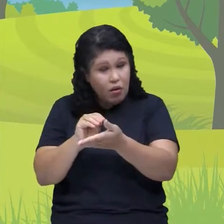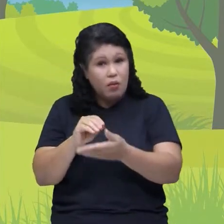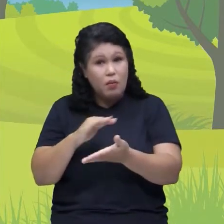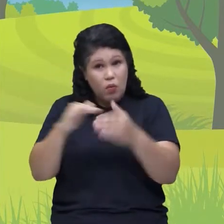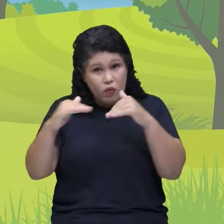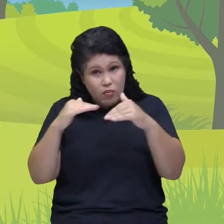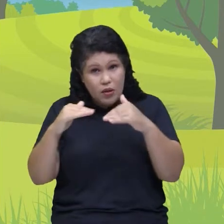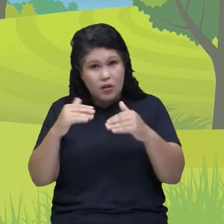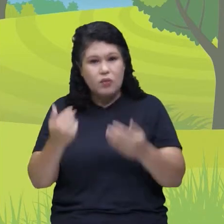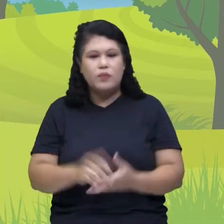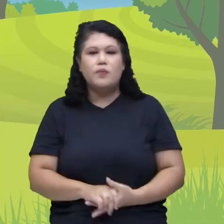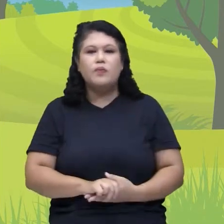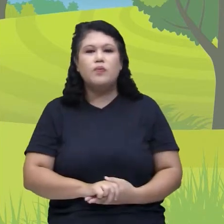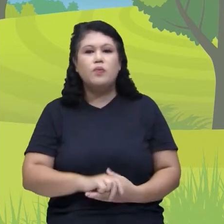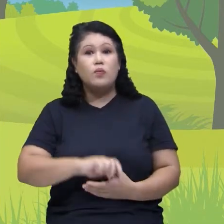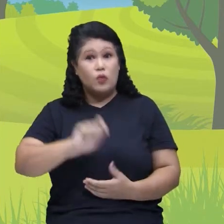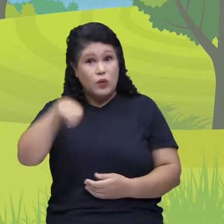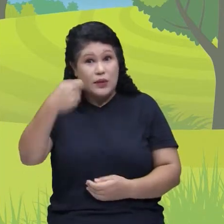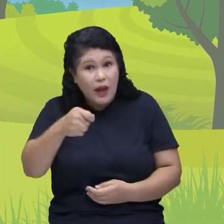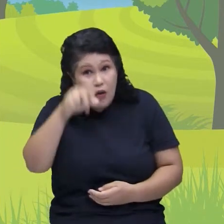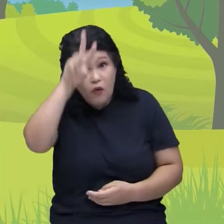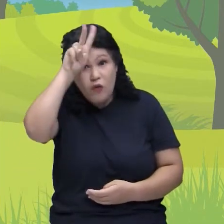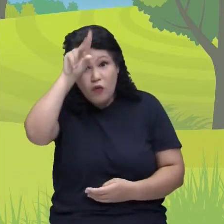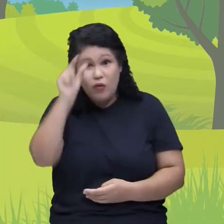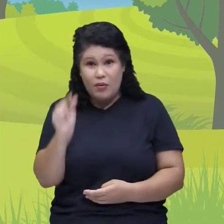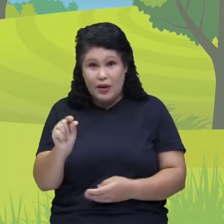Vamos tentar? Então, vamos lá! Formiga!